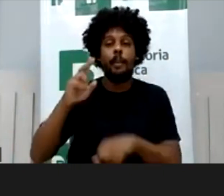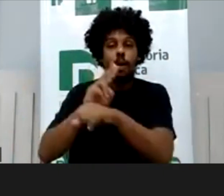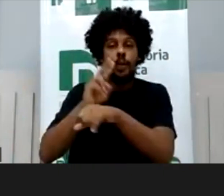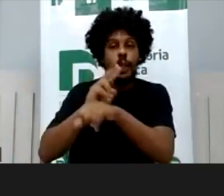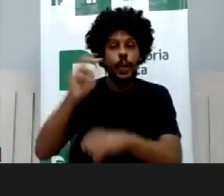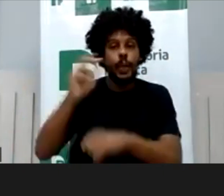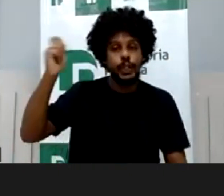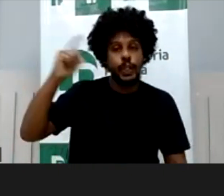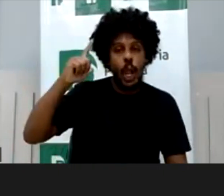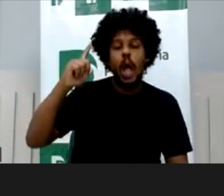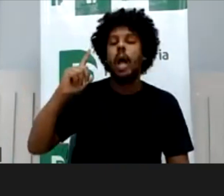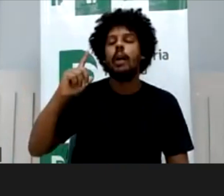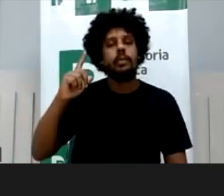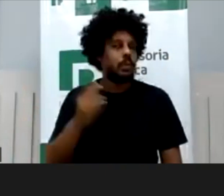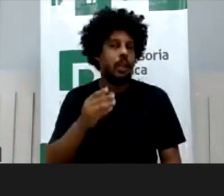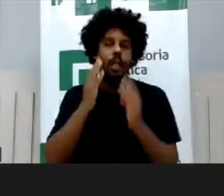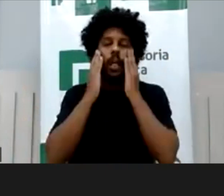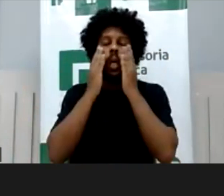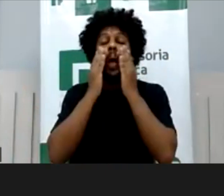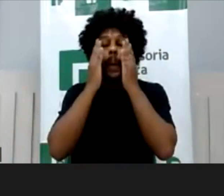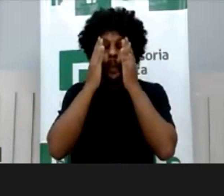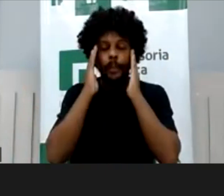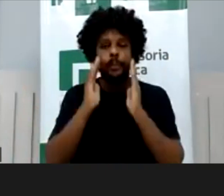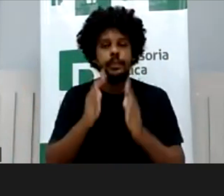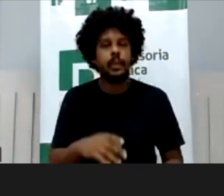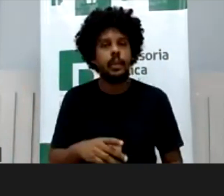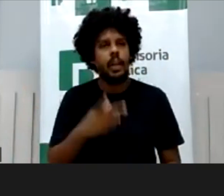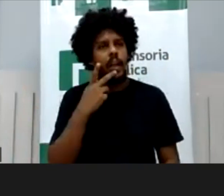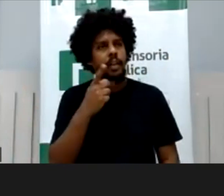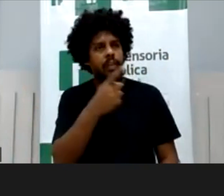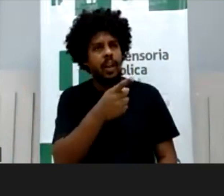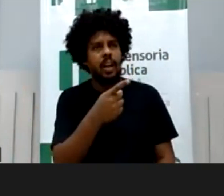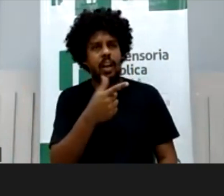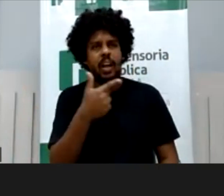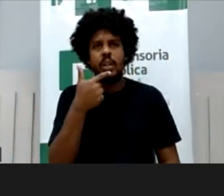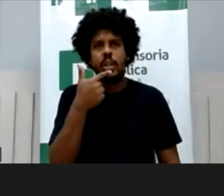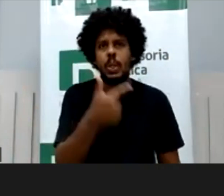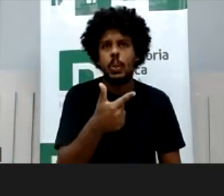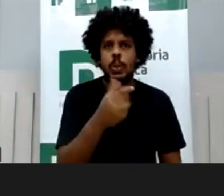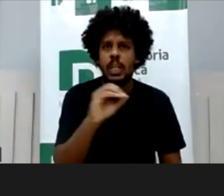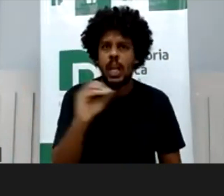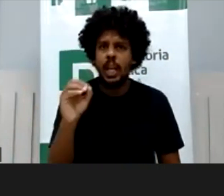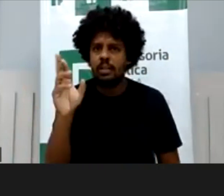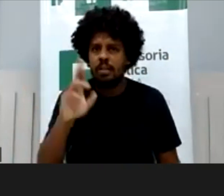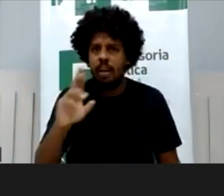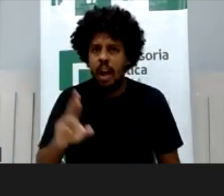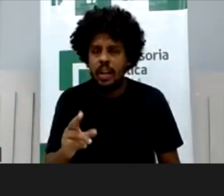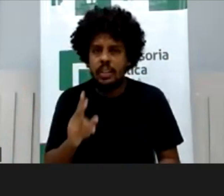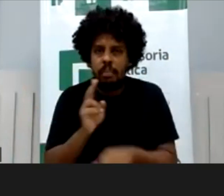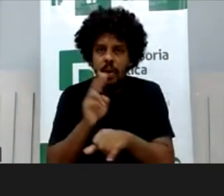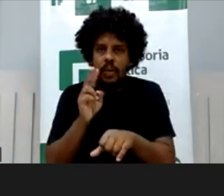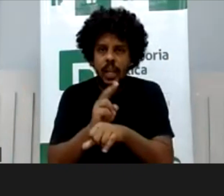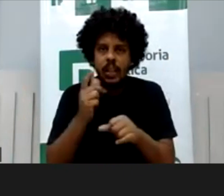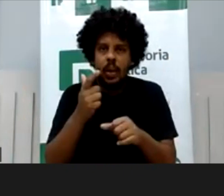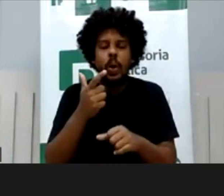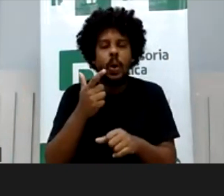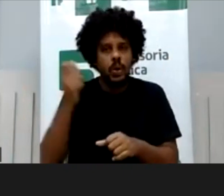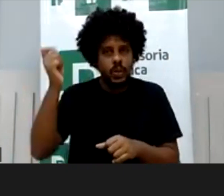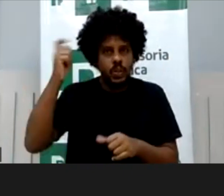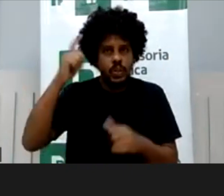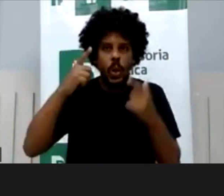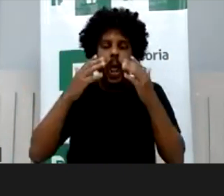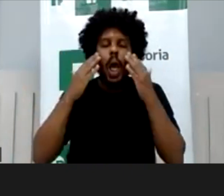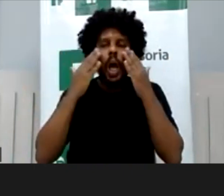assim, Virginia, esse é o protetor solar mais caro do mercado, duzentos e tantos reais um protetor solar, falou, gente, eu achava que ela fazia tipo Rindo Ode, não, ela está fazendo umas coisas